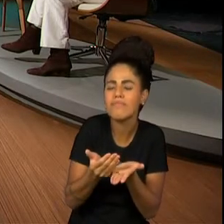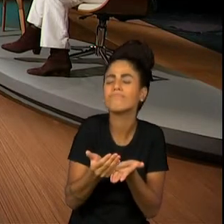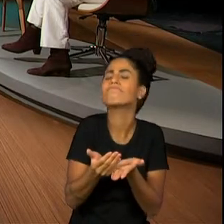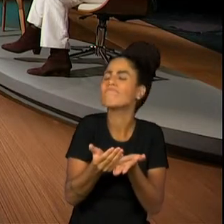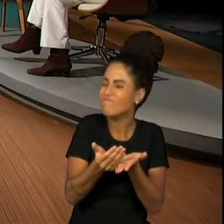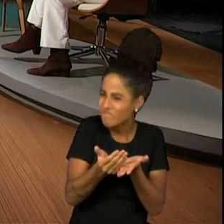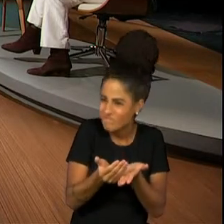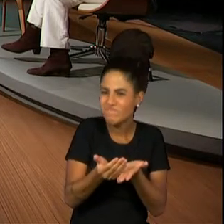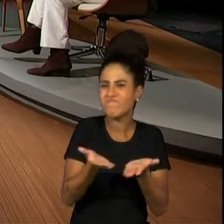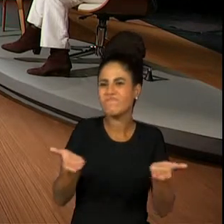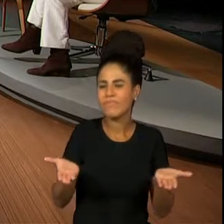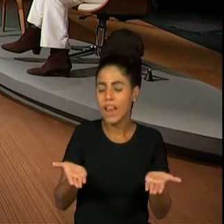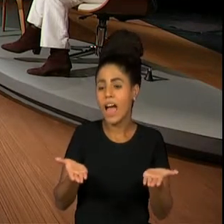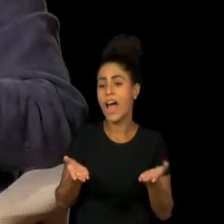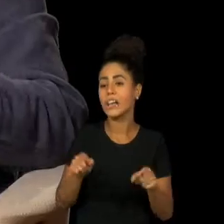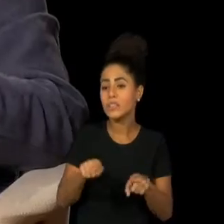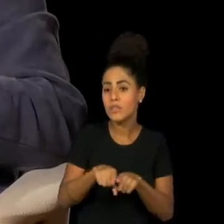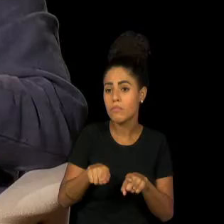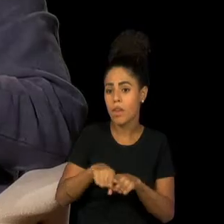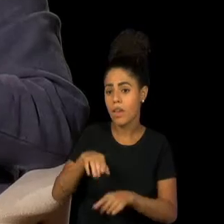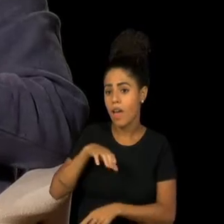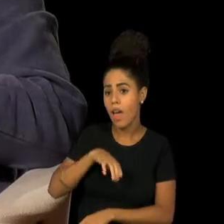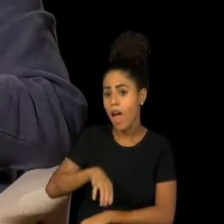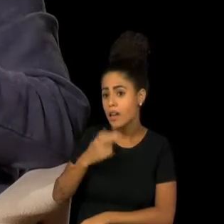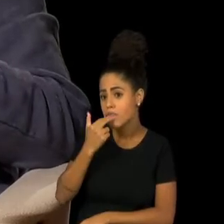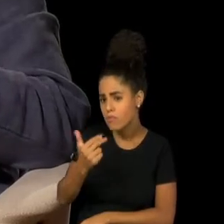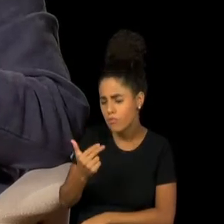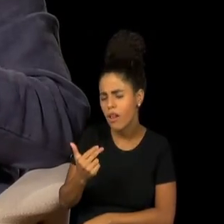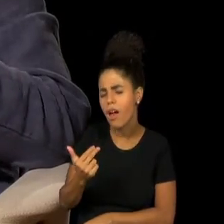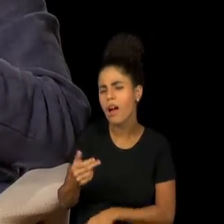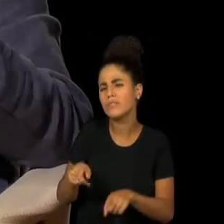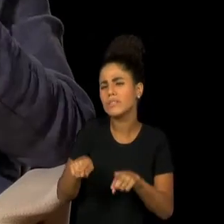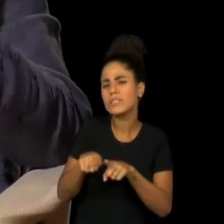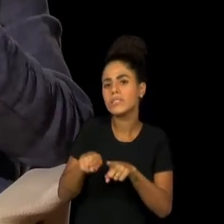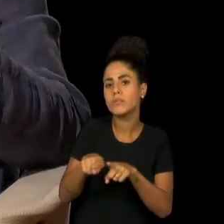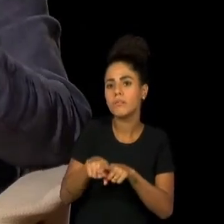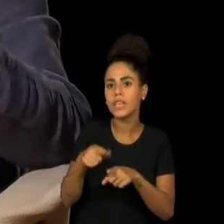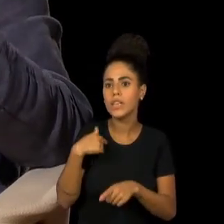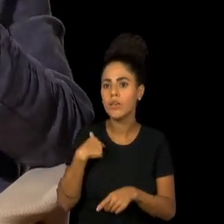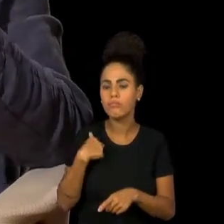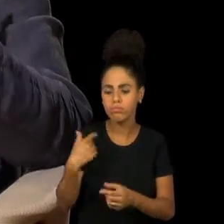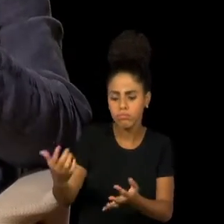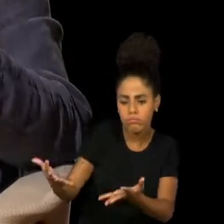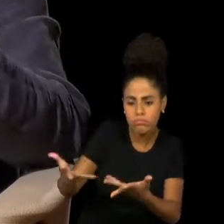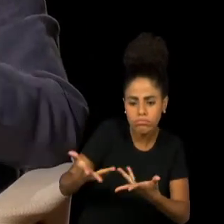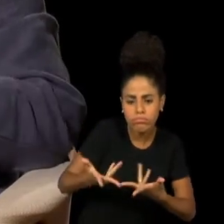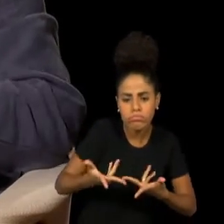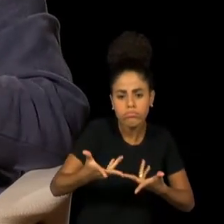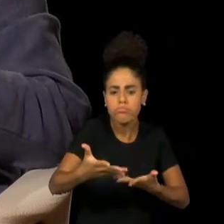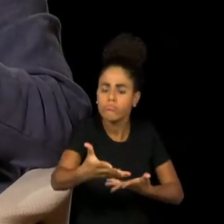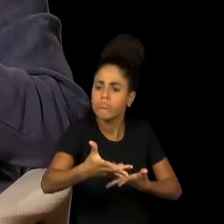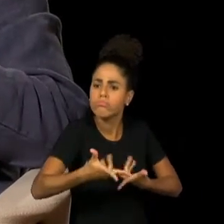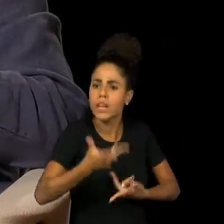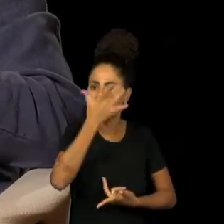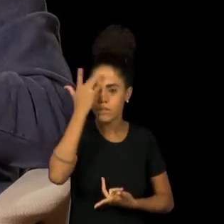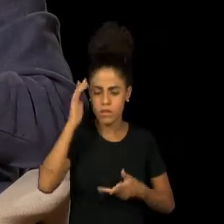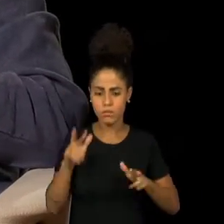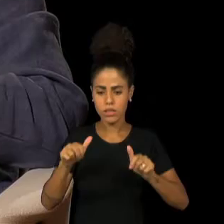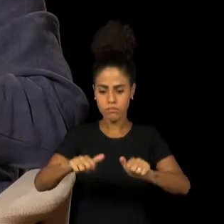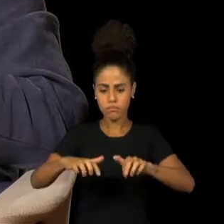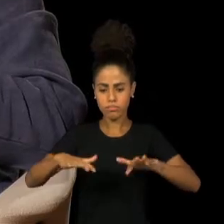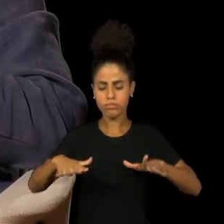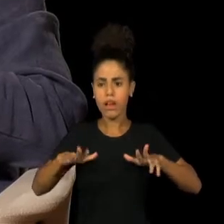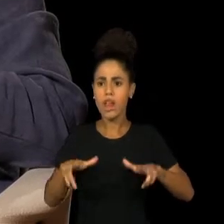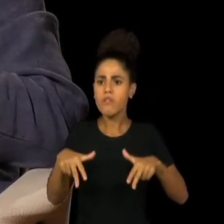E era tudo falado em português, a gente só tinha um roteiro. Então isso me impressionou muito. A receptividade, a recepção da plateia com